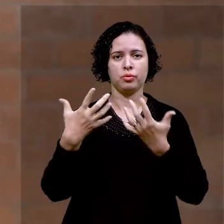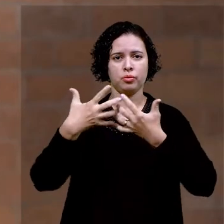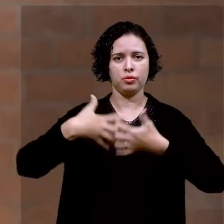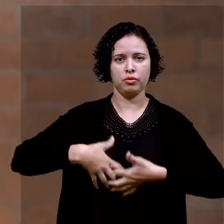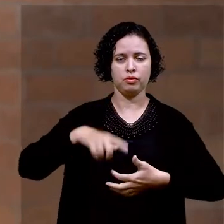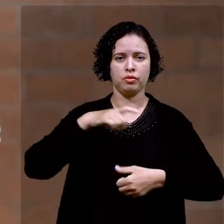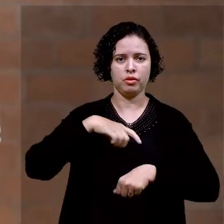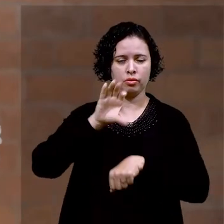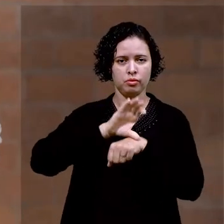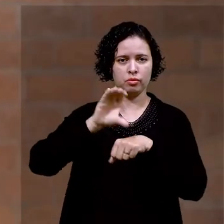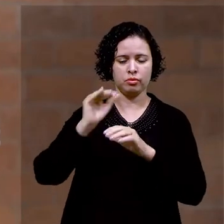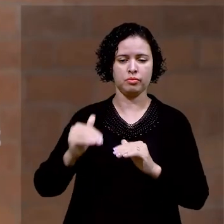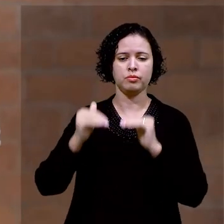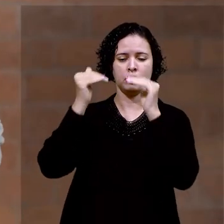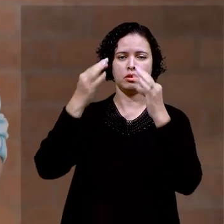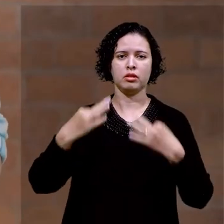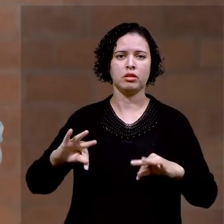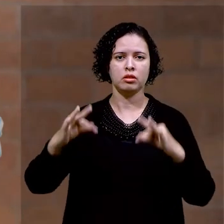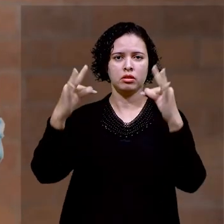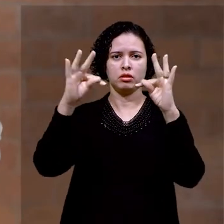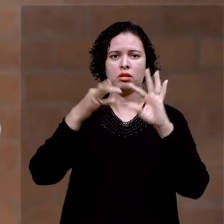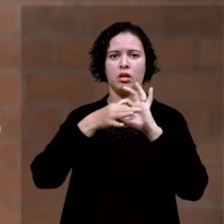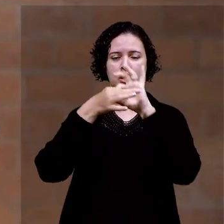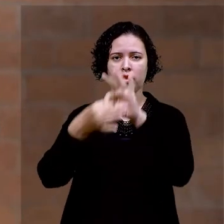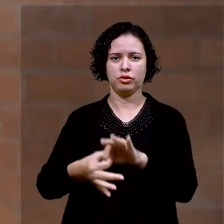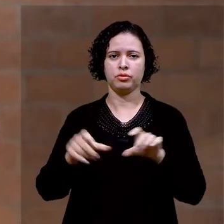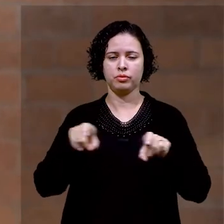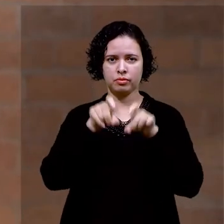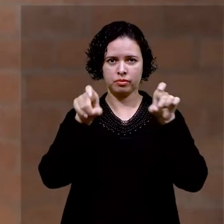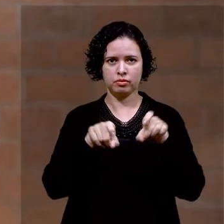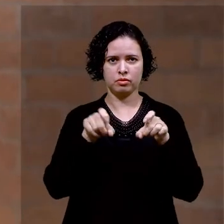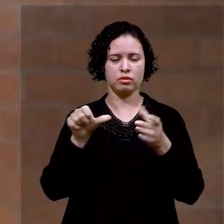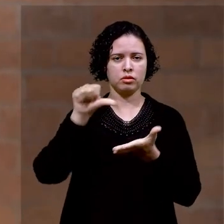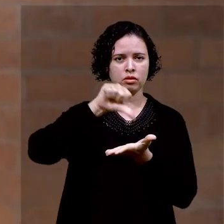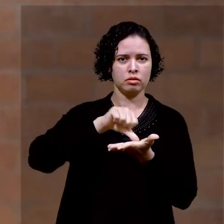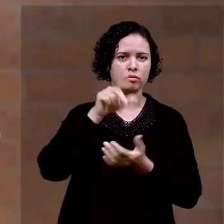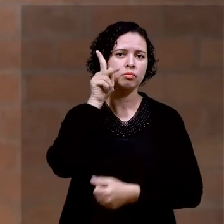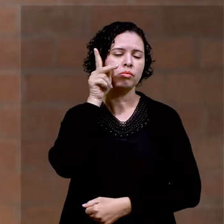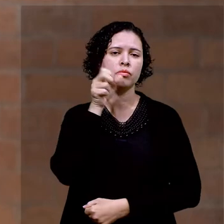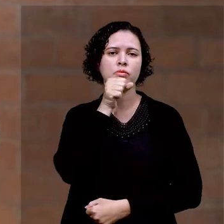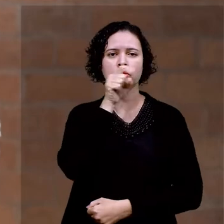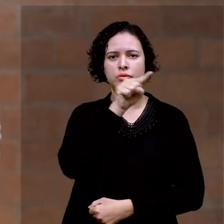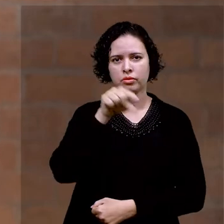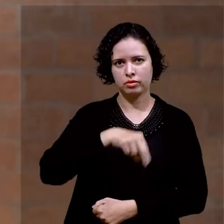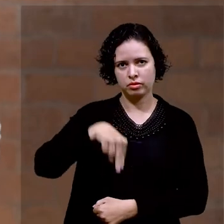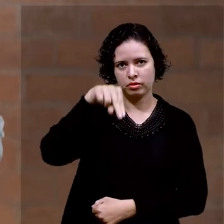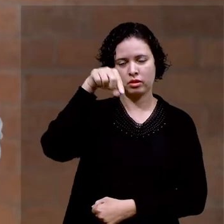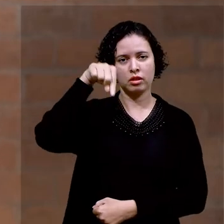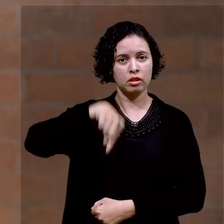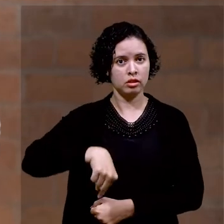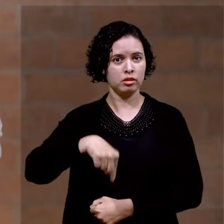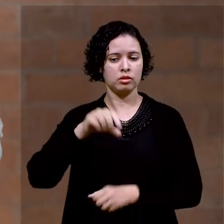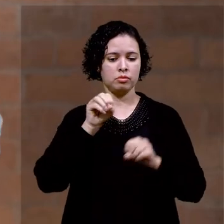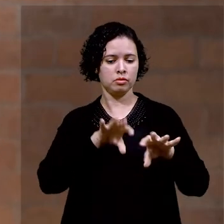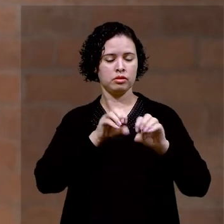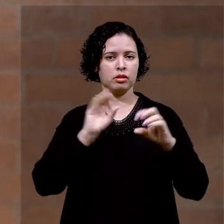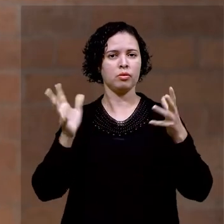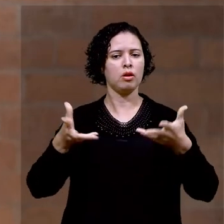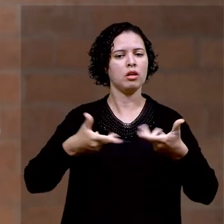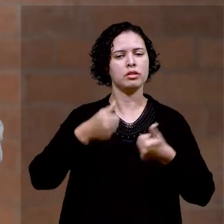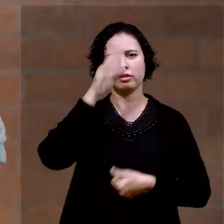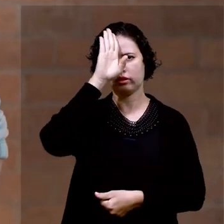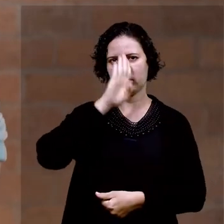oferta o curso superior de tecnologia em redes de computadores, no campus Porto Velho, Zona Norte. Aqui o ensino é de qualidade e